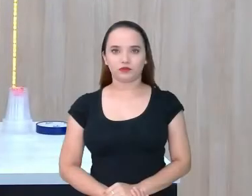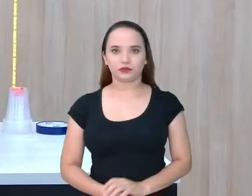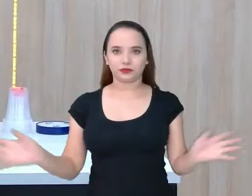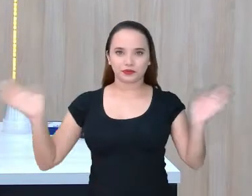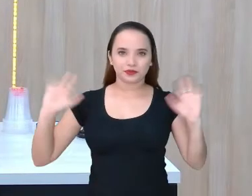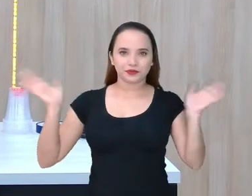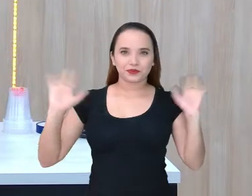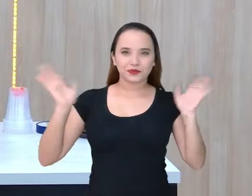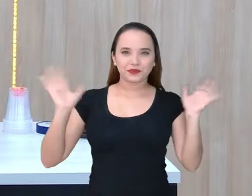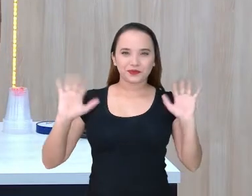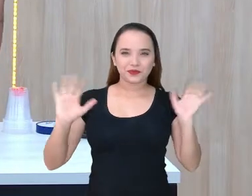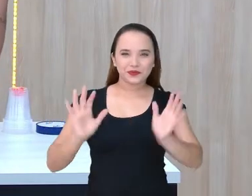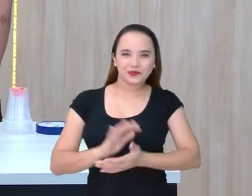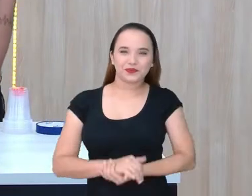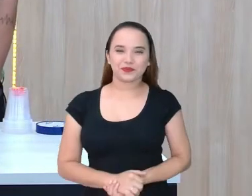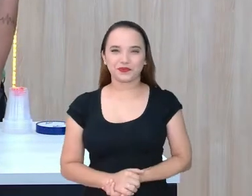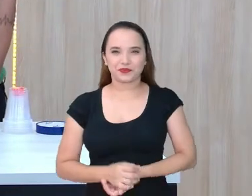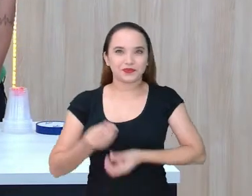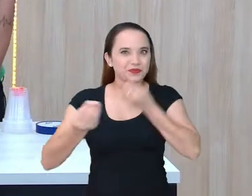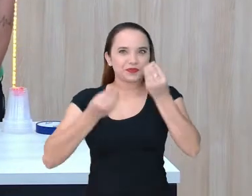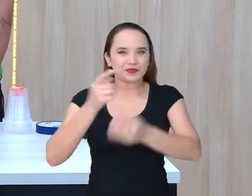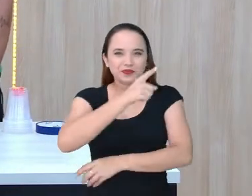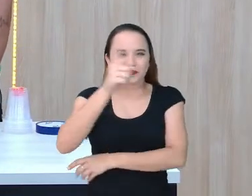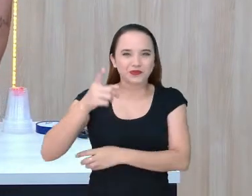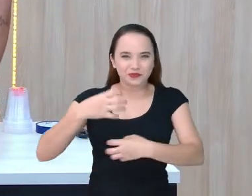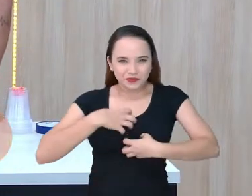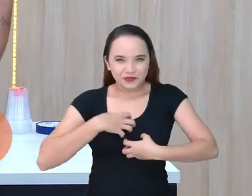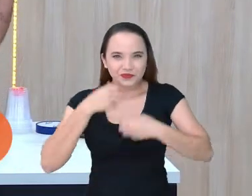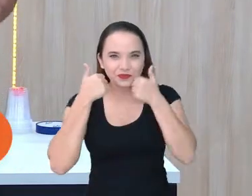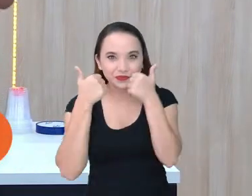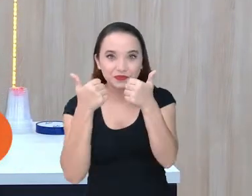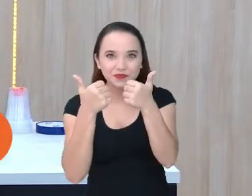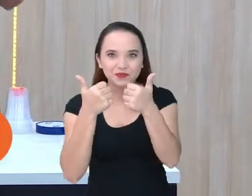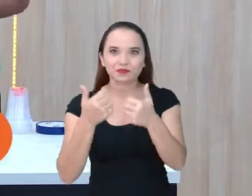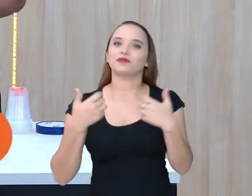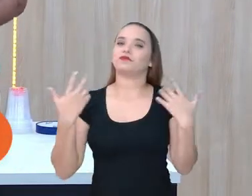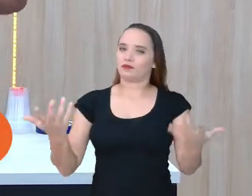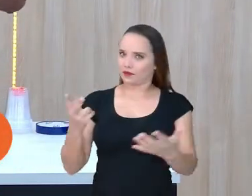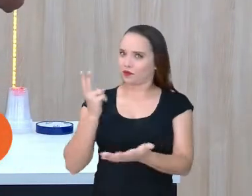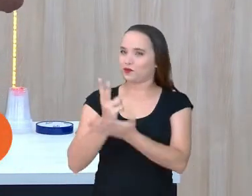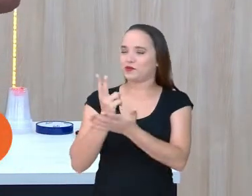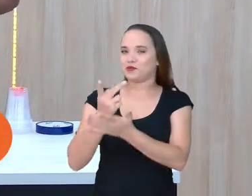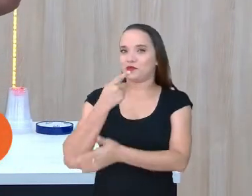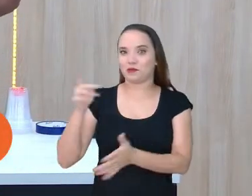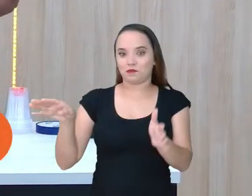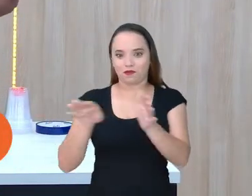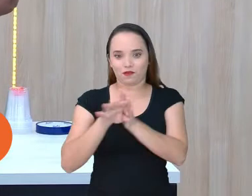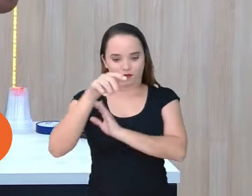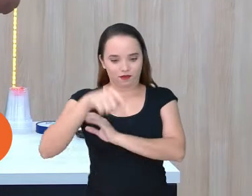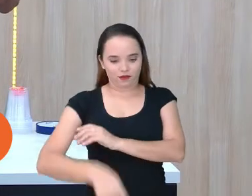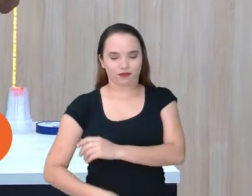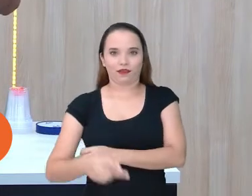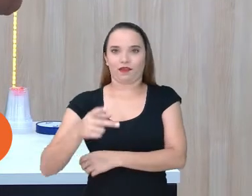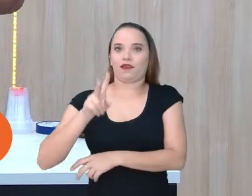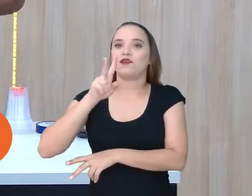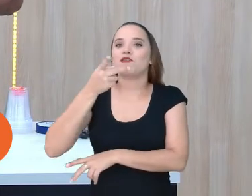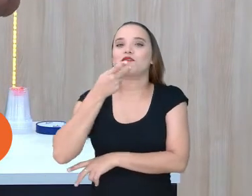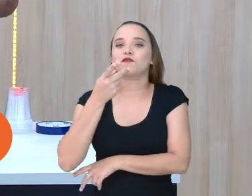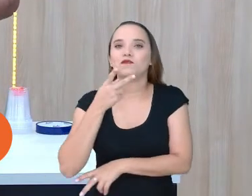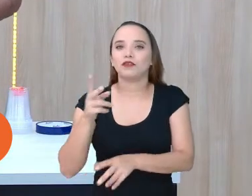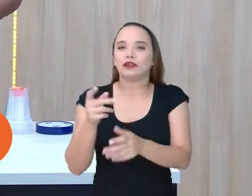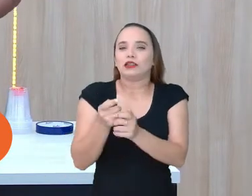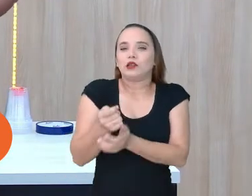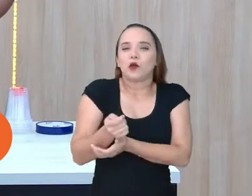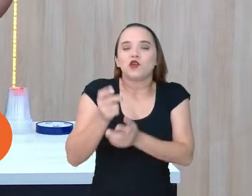E aí, meu povo! Como é que vocês estão, hein? Eu sempre chego aqui dizendo a mesma coisa. Quinta-feira, já